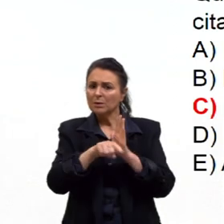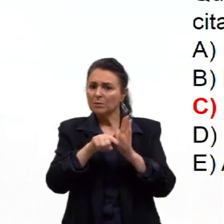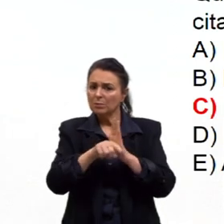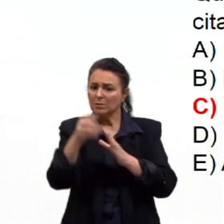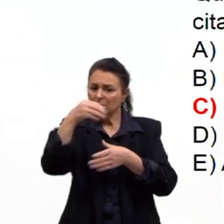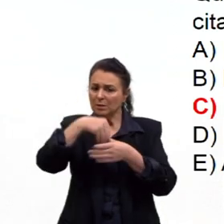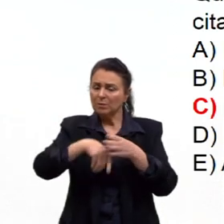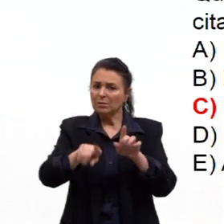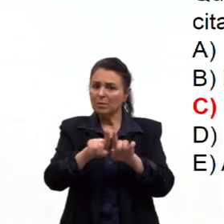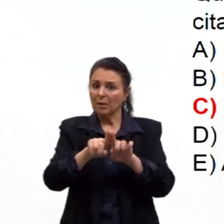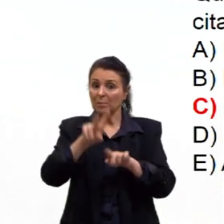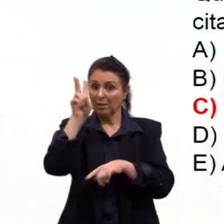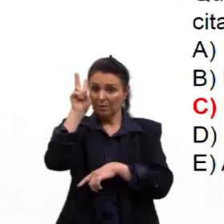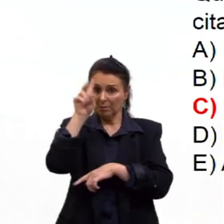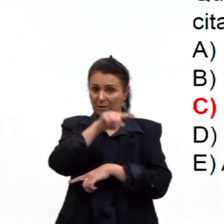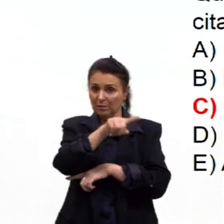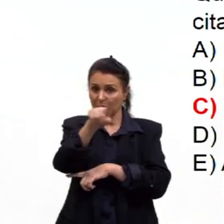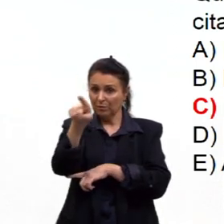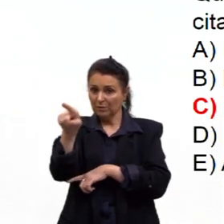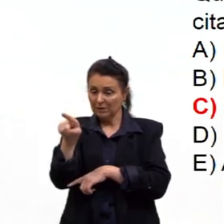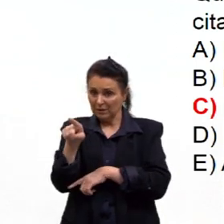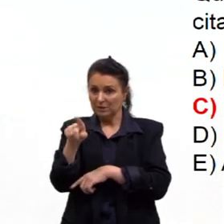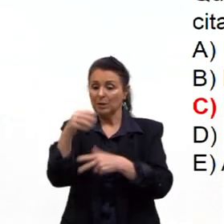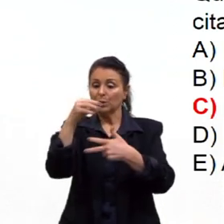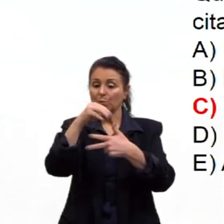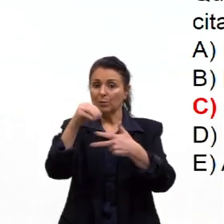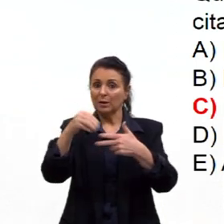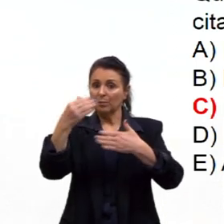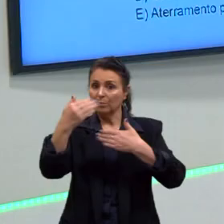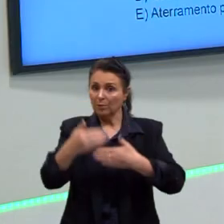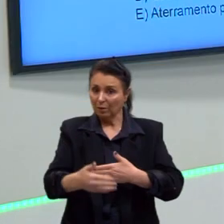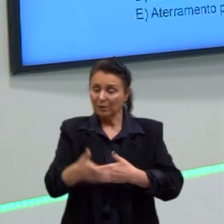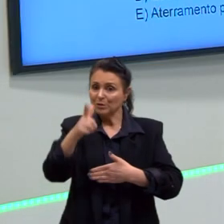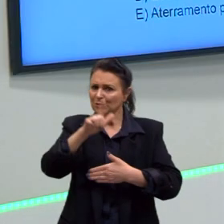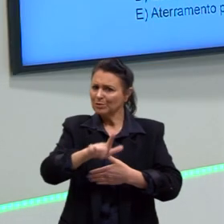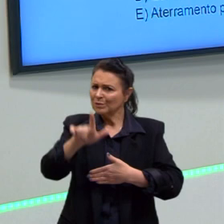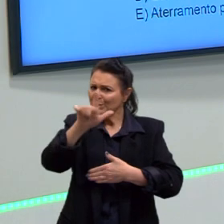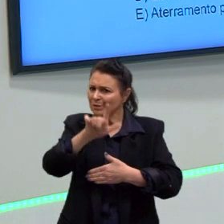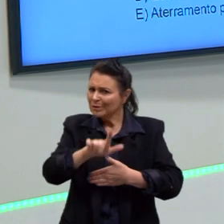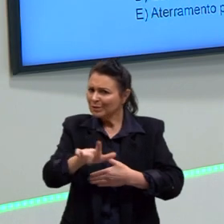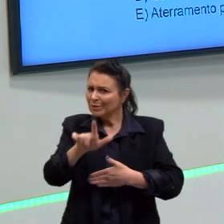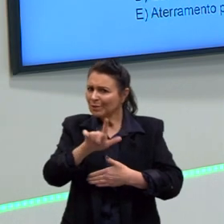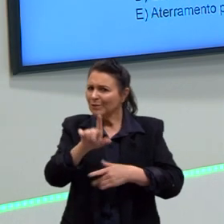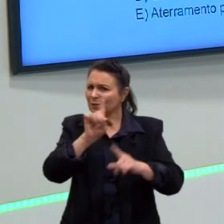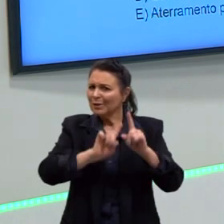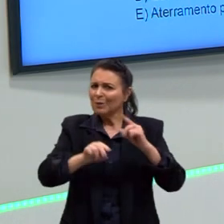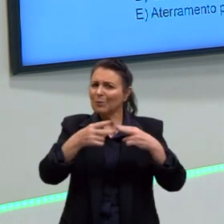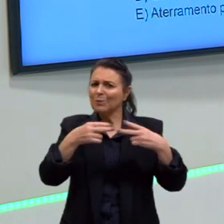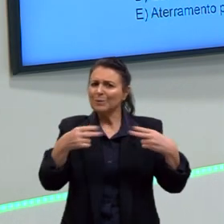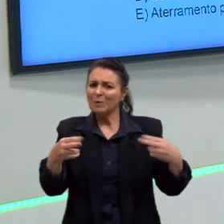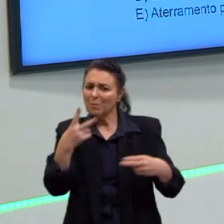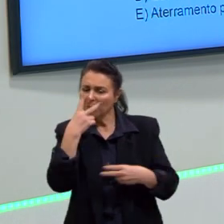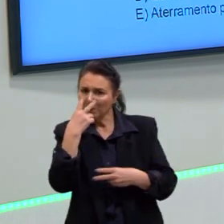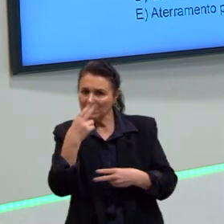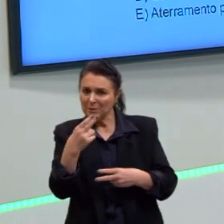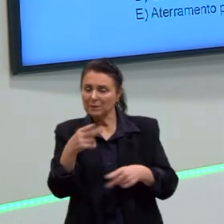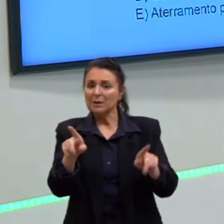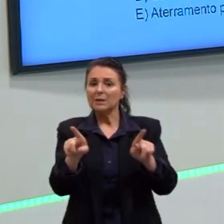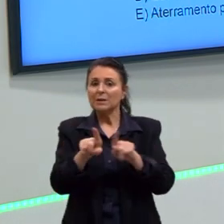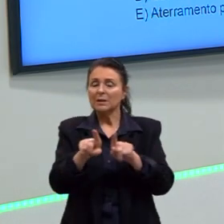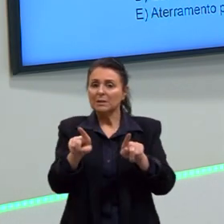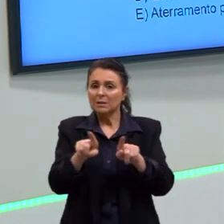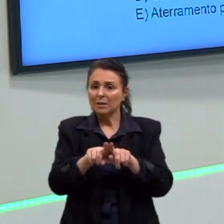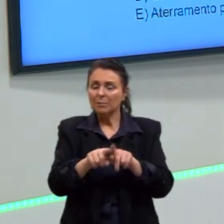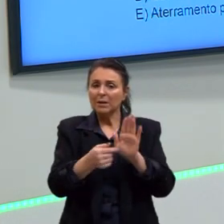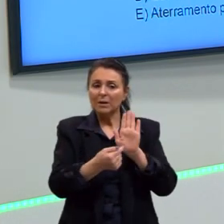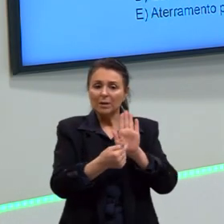Isso é para lembrar a vocês que o Enem, ele costuma se repetir em algumas coisas. Da mesma forma que ele costuma também